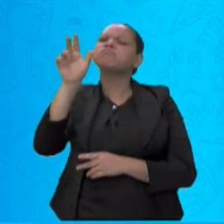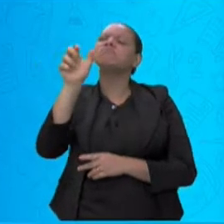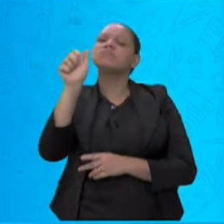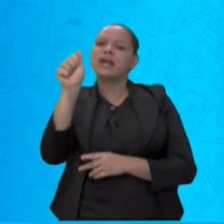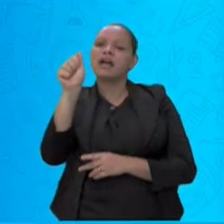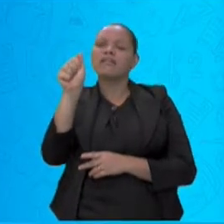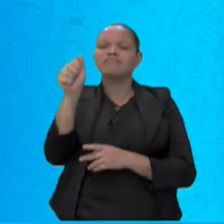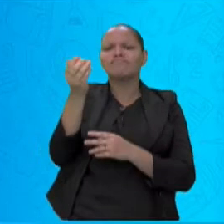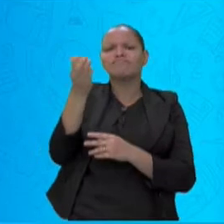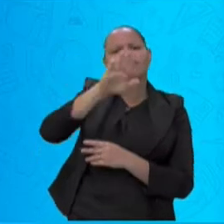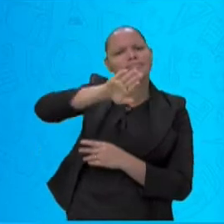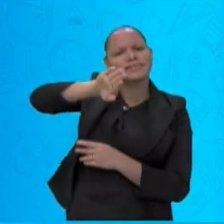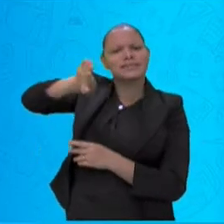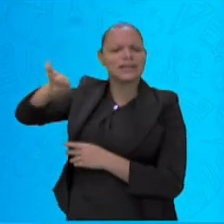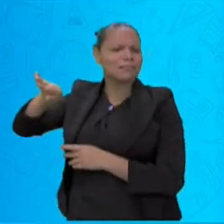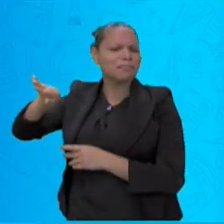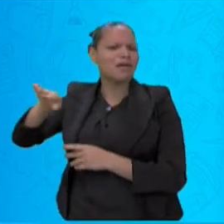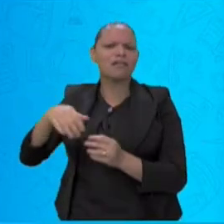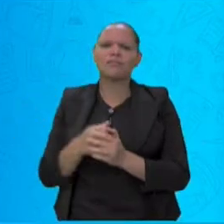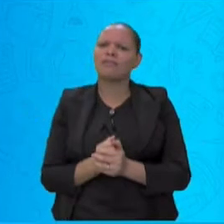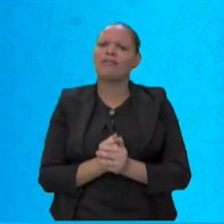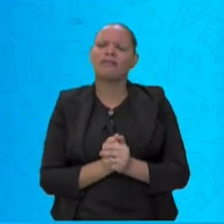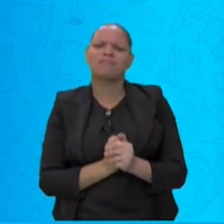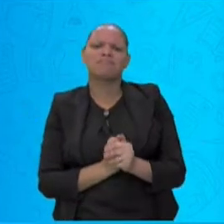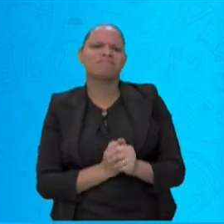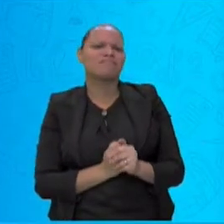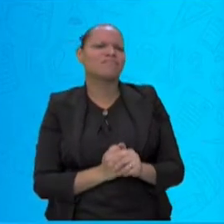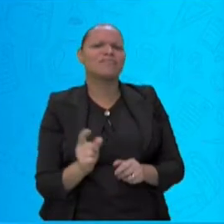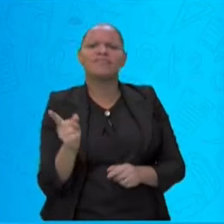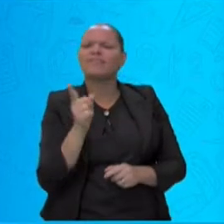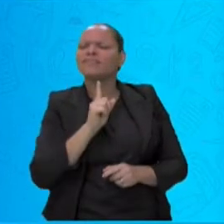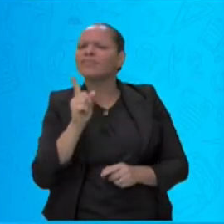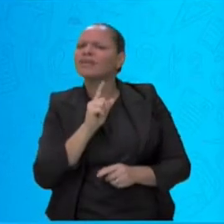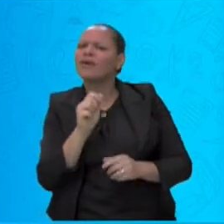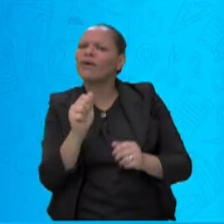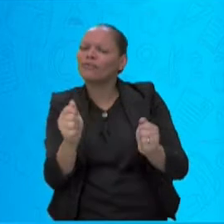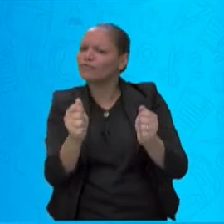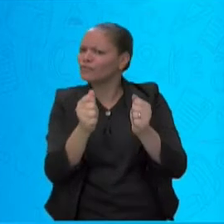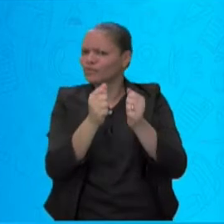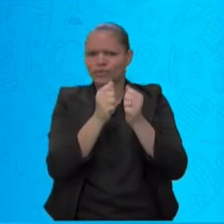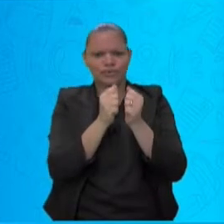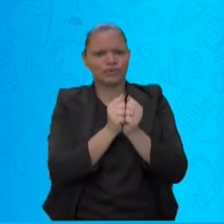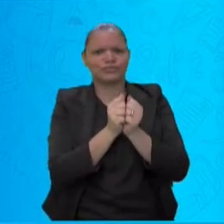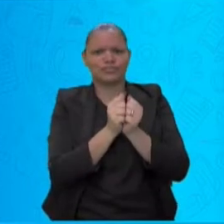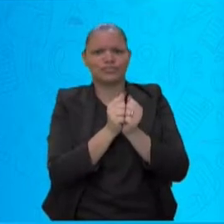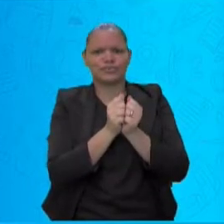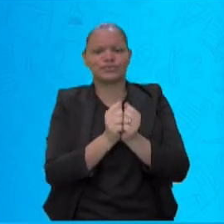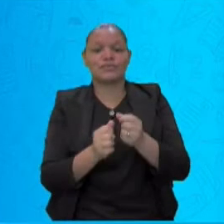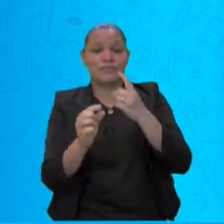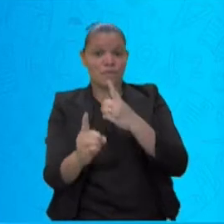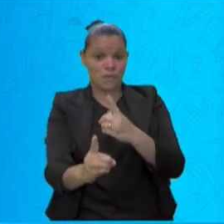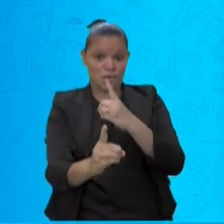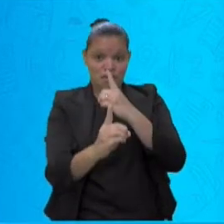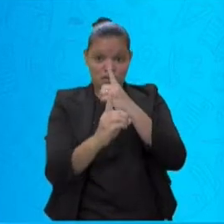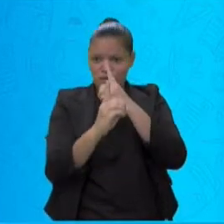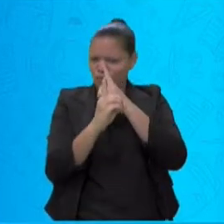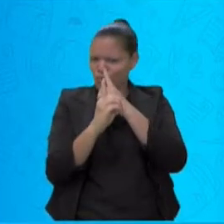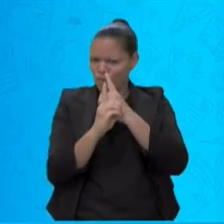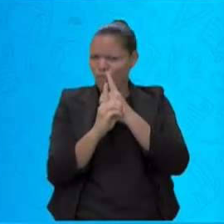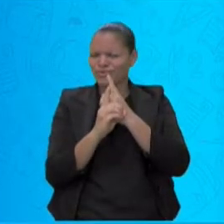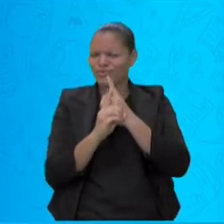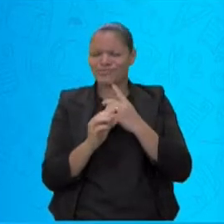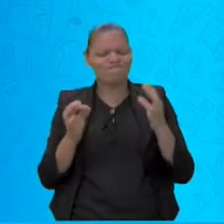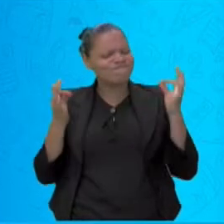sílaba com o ATA. Aí, nós vamos identificar que esse encontro consonantal, ele é